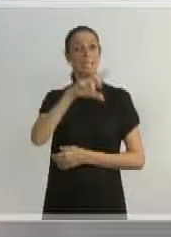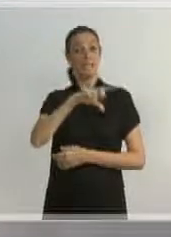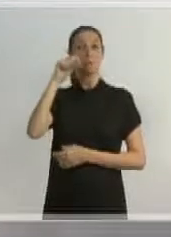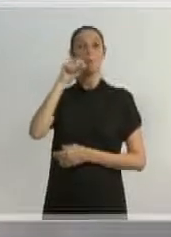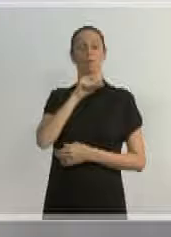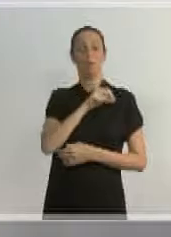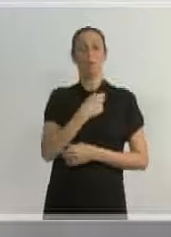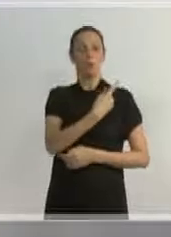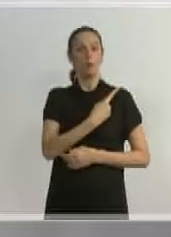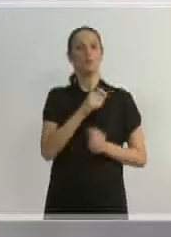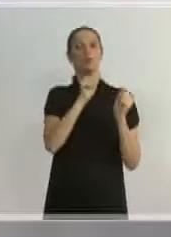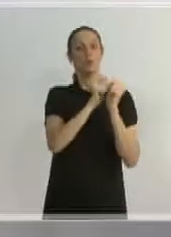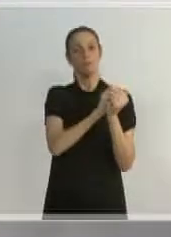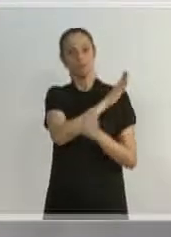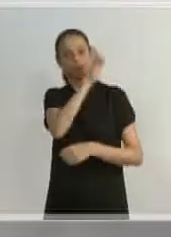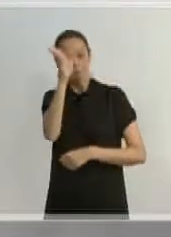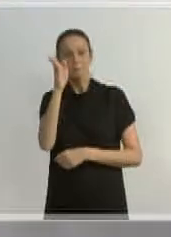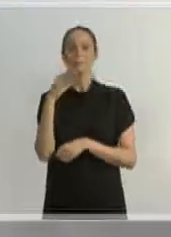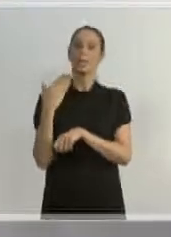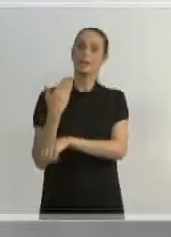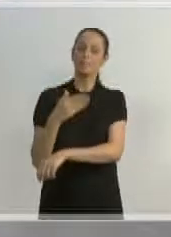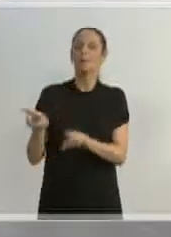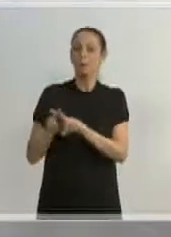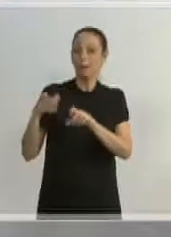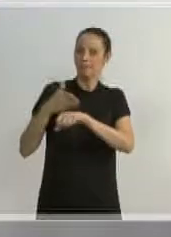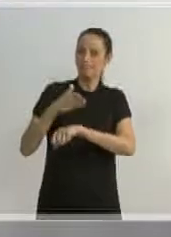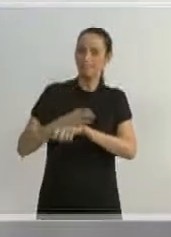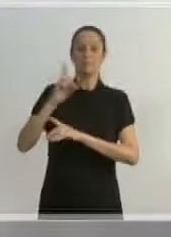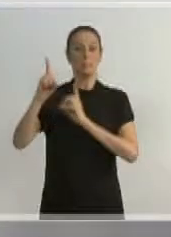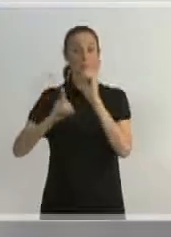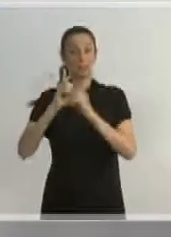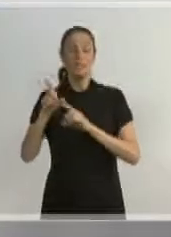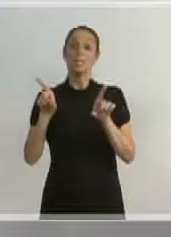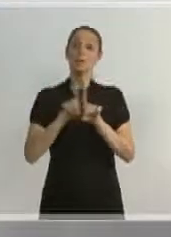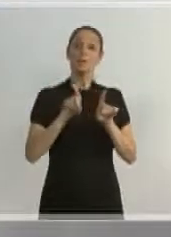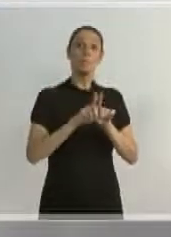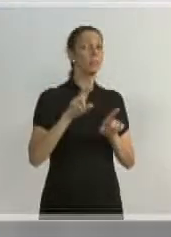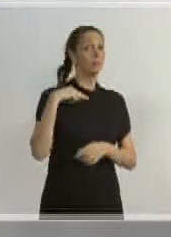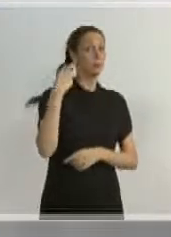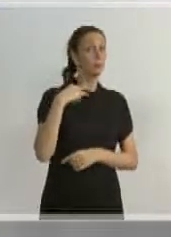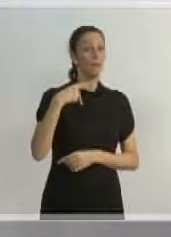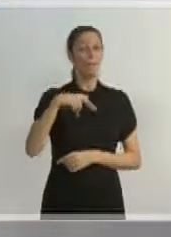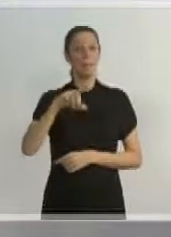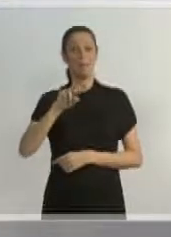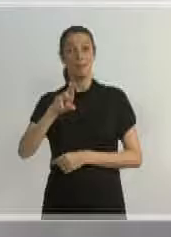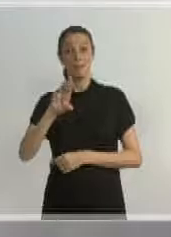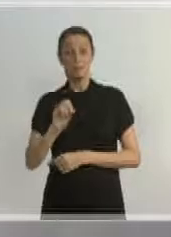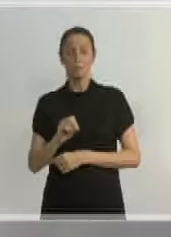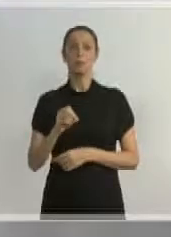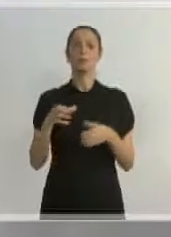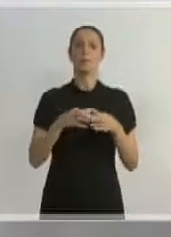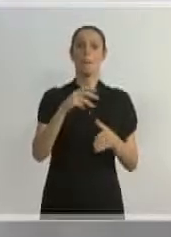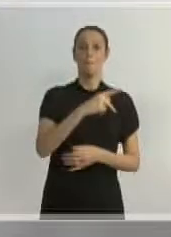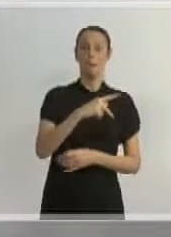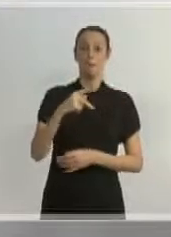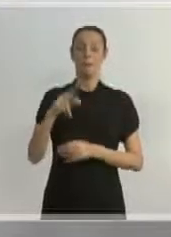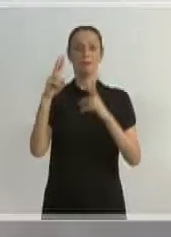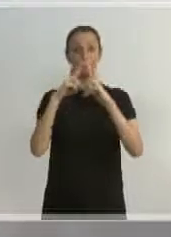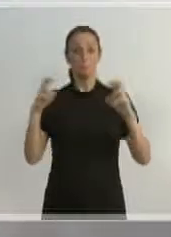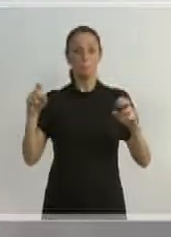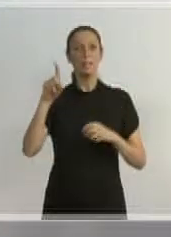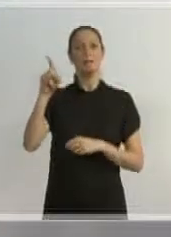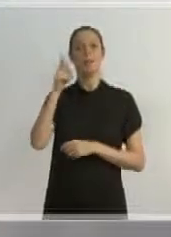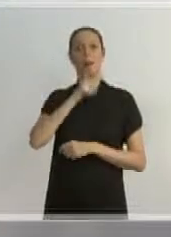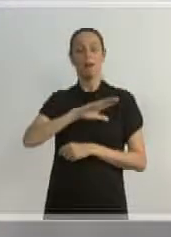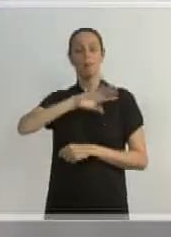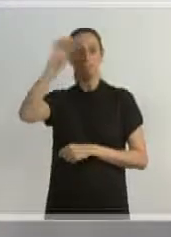comigo participou dessas dinâmicas, e também aos vereadores, o Pedro, do PP, de Florianópolis, o mais votado de